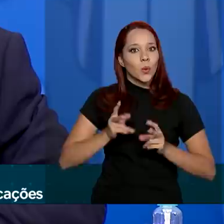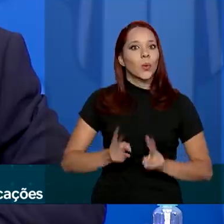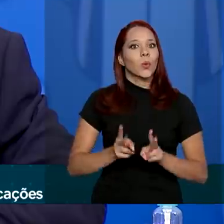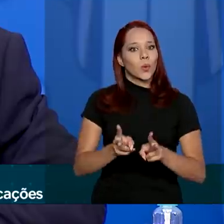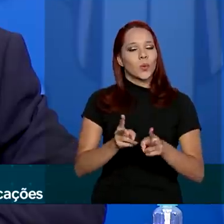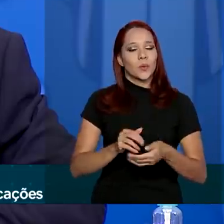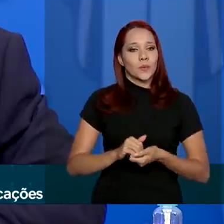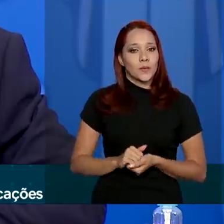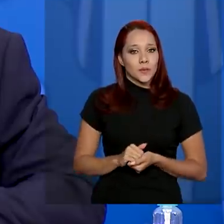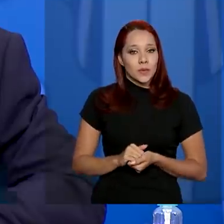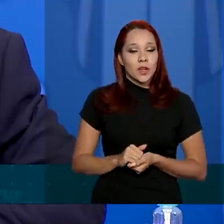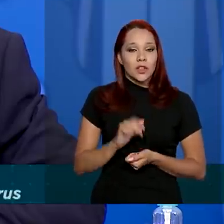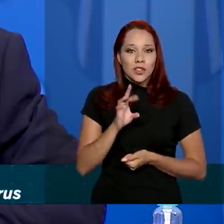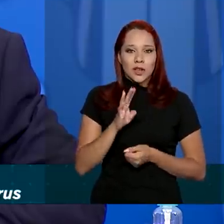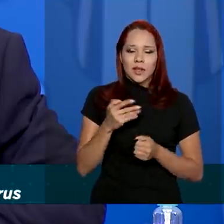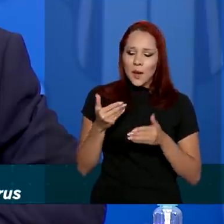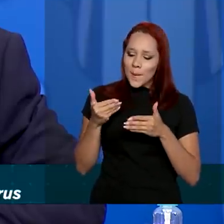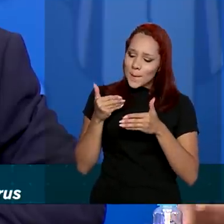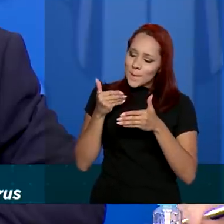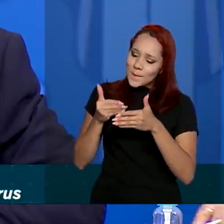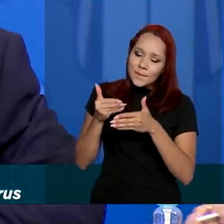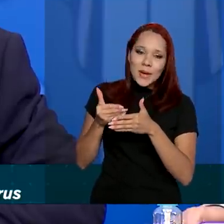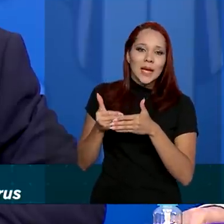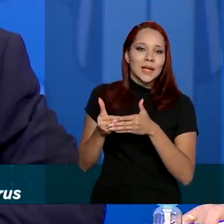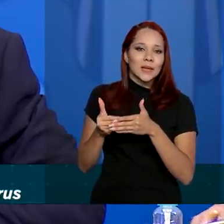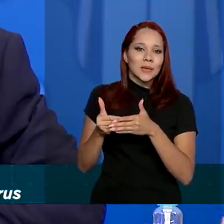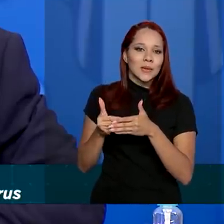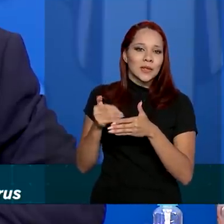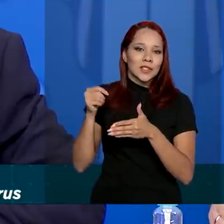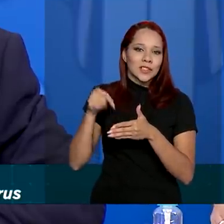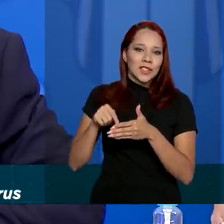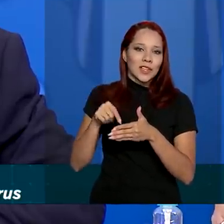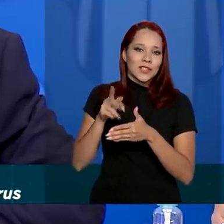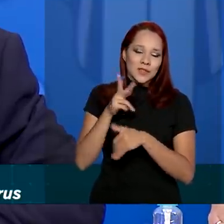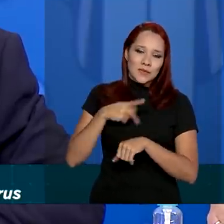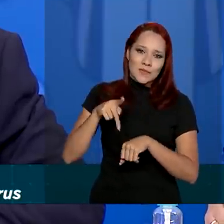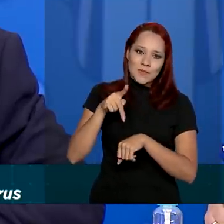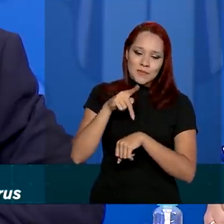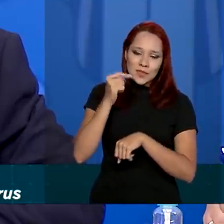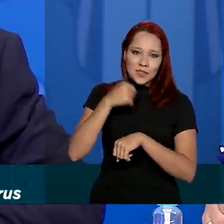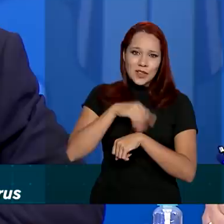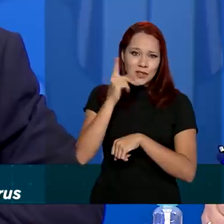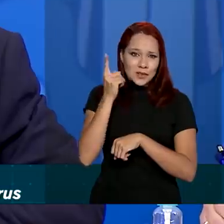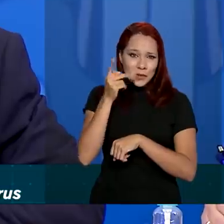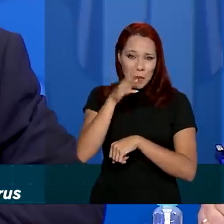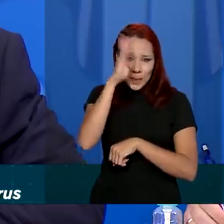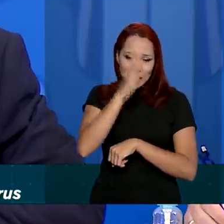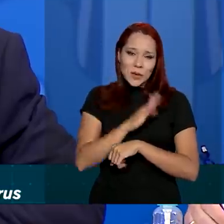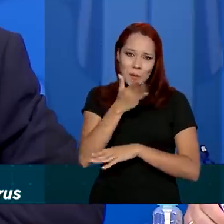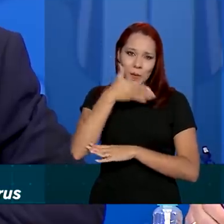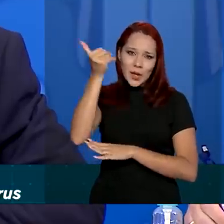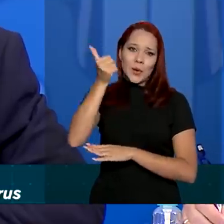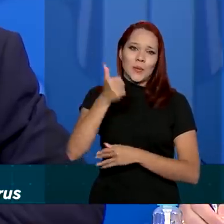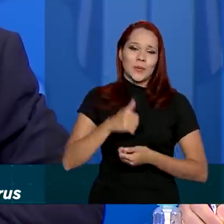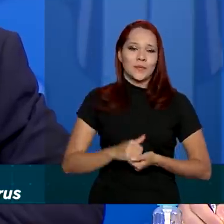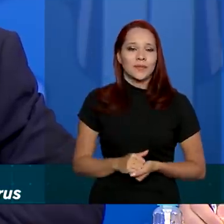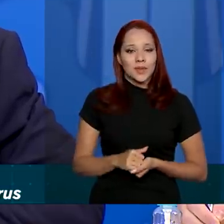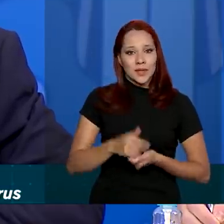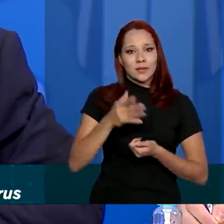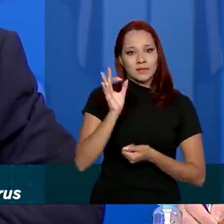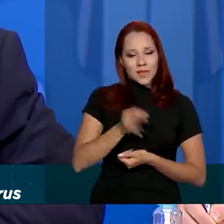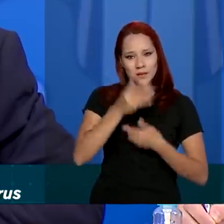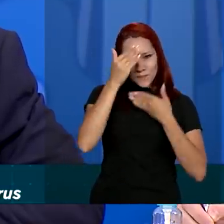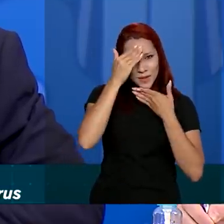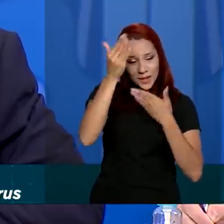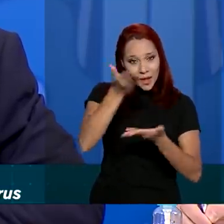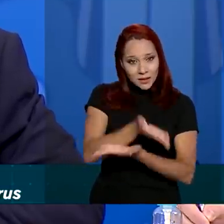mas o fato que a gente está chegando lá para poder tirar o nosso país dessa situação difícil. Tá bom, gente? Muito obrigado